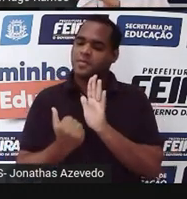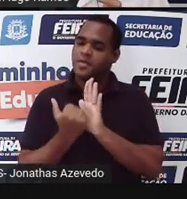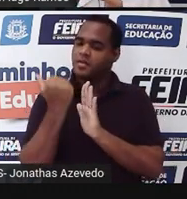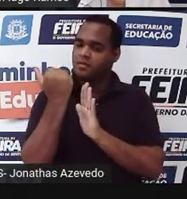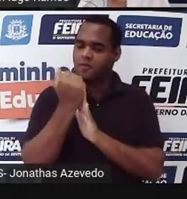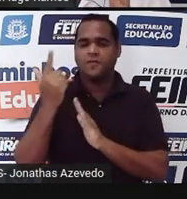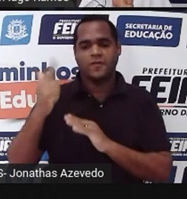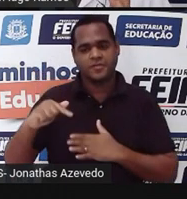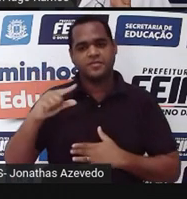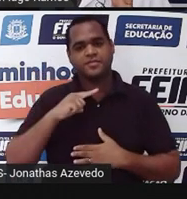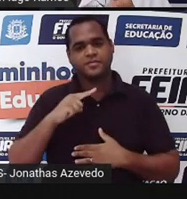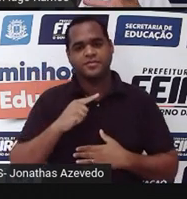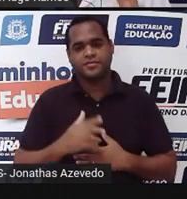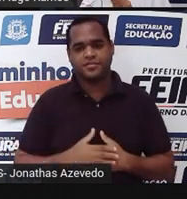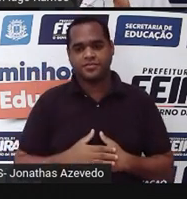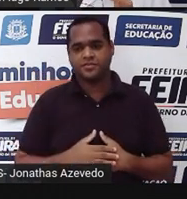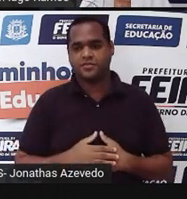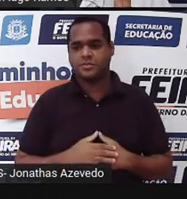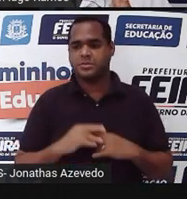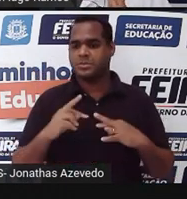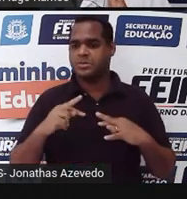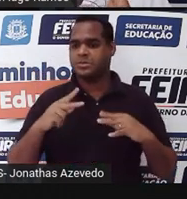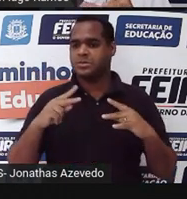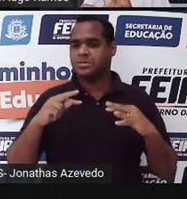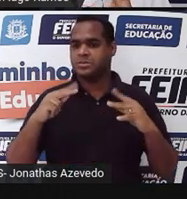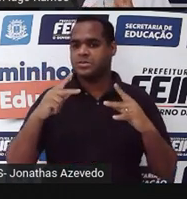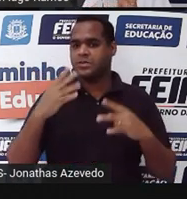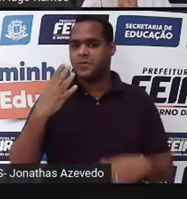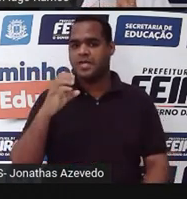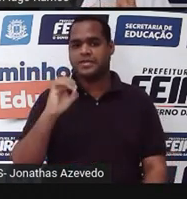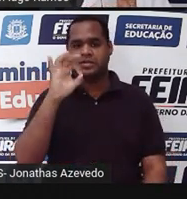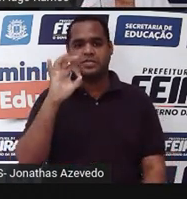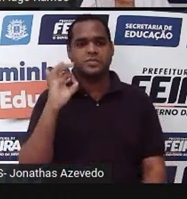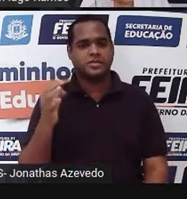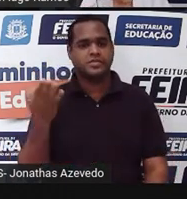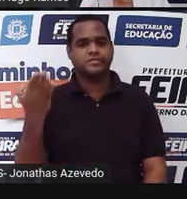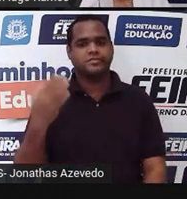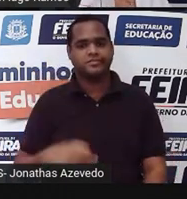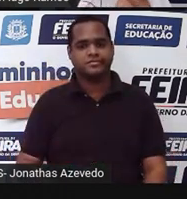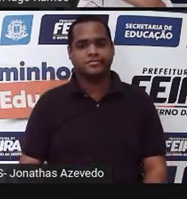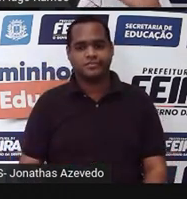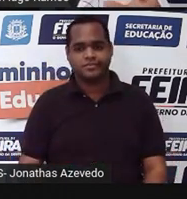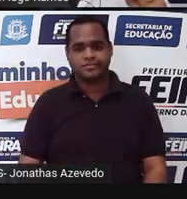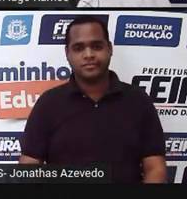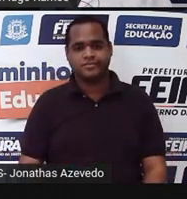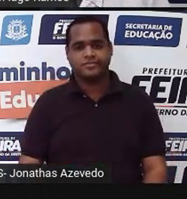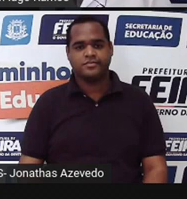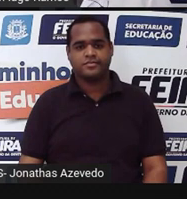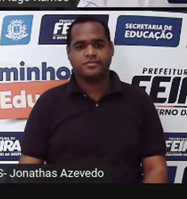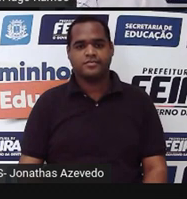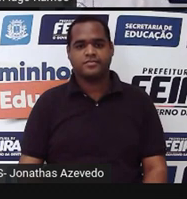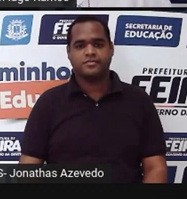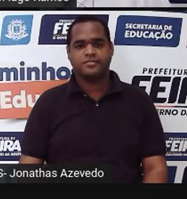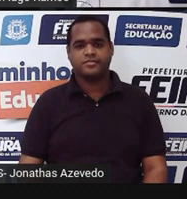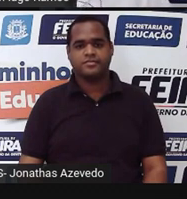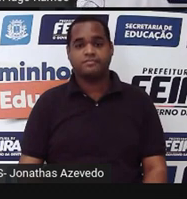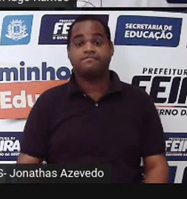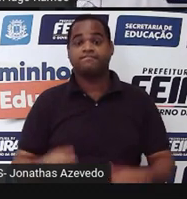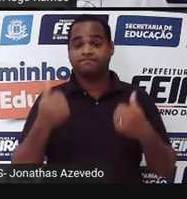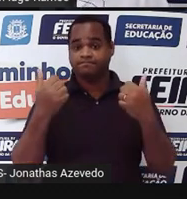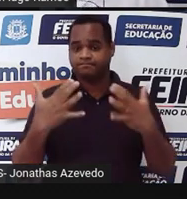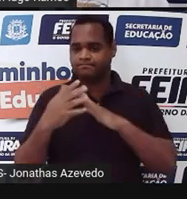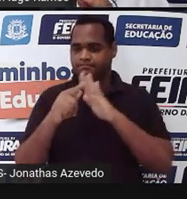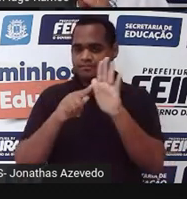novo. Só que agora aumentou muito. Aumentou 40%. Tá bom? Beleza. A